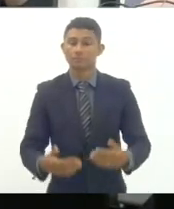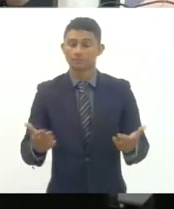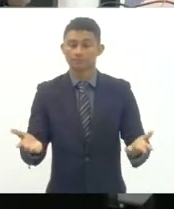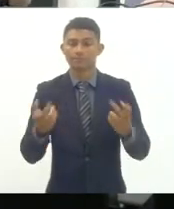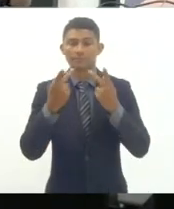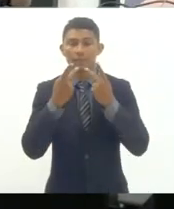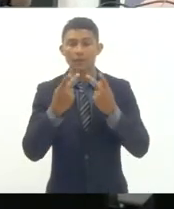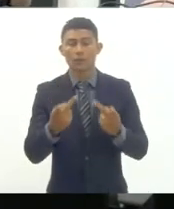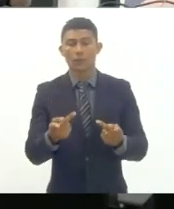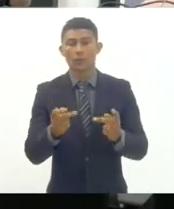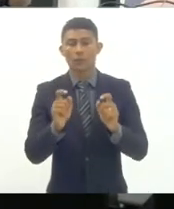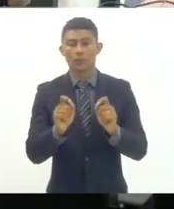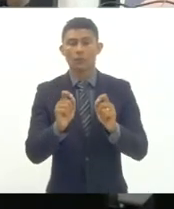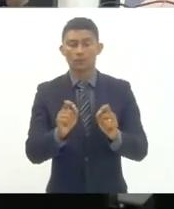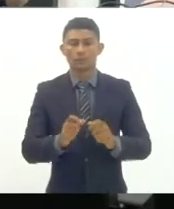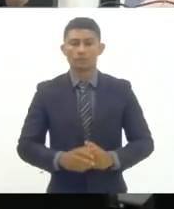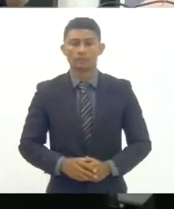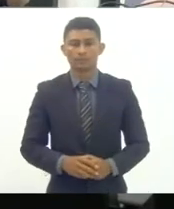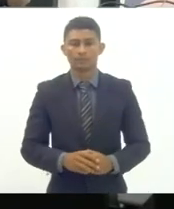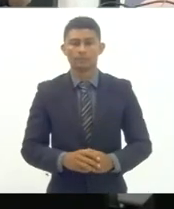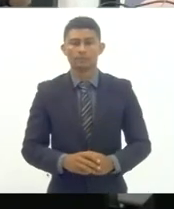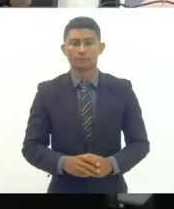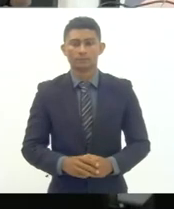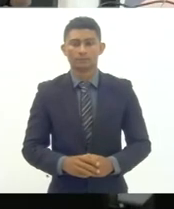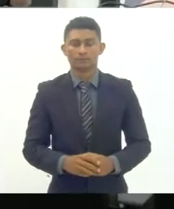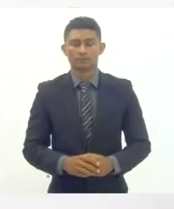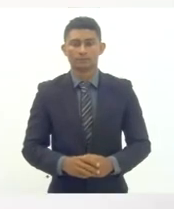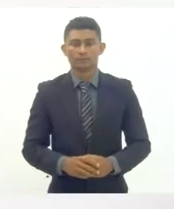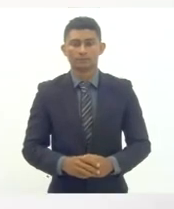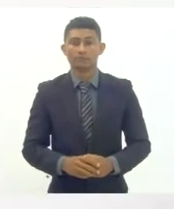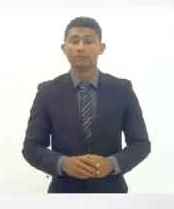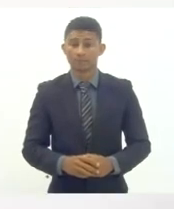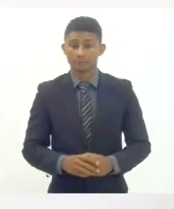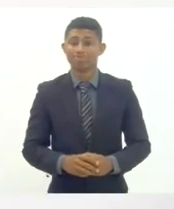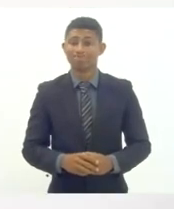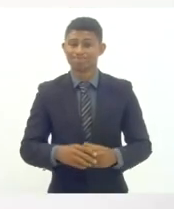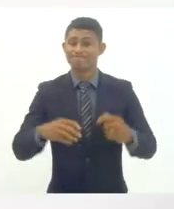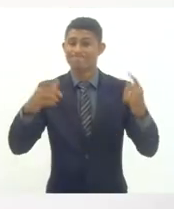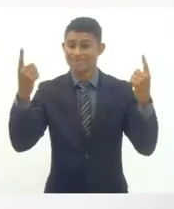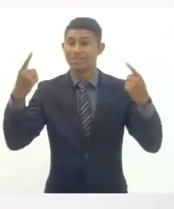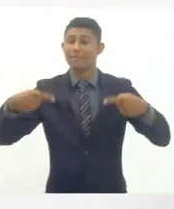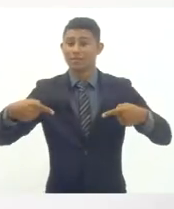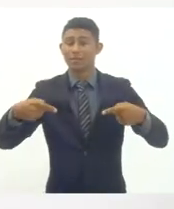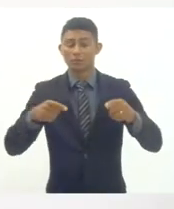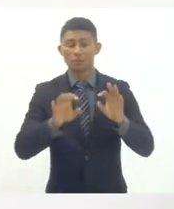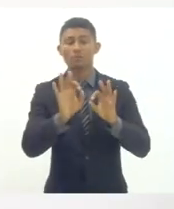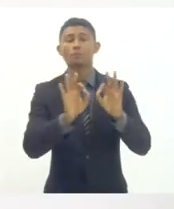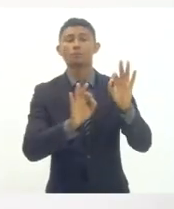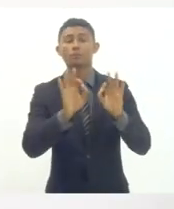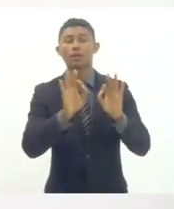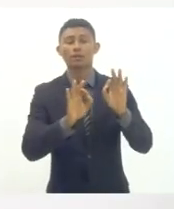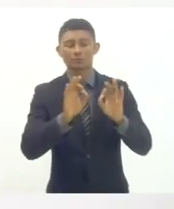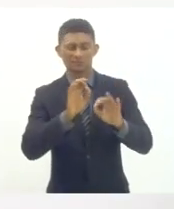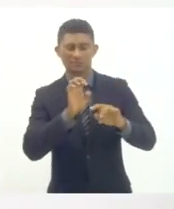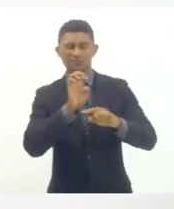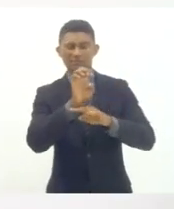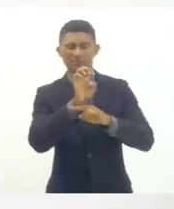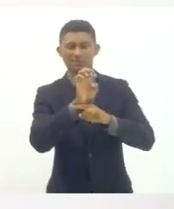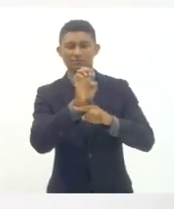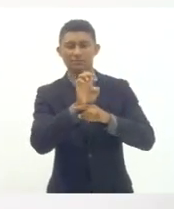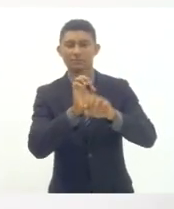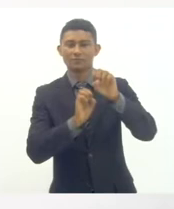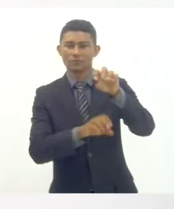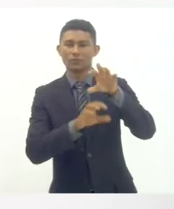Osório que a gente tem aí um desafio no debate do plano estadual de educação que eu não tenho